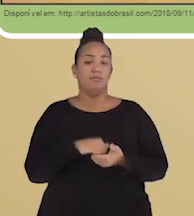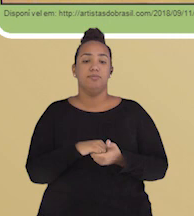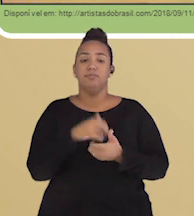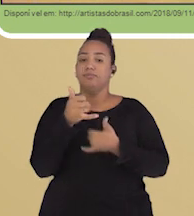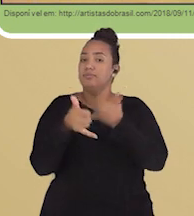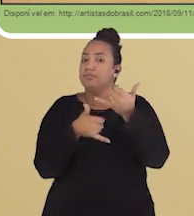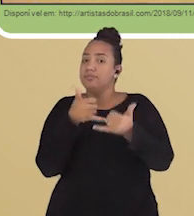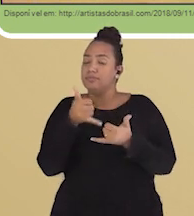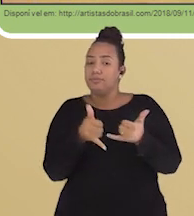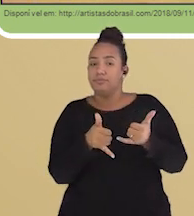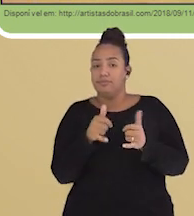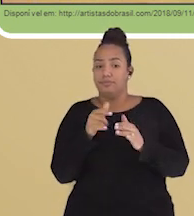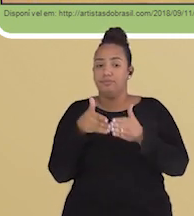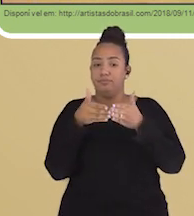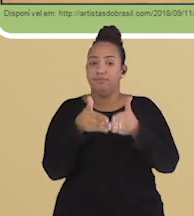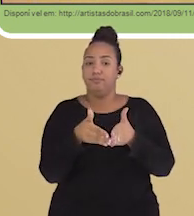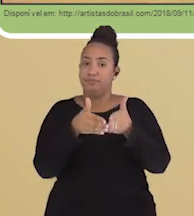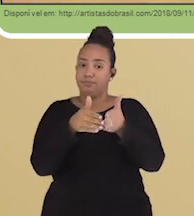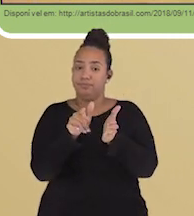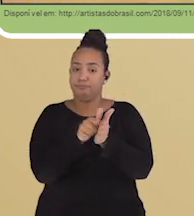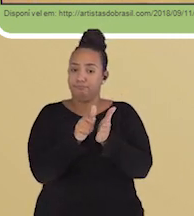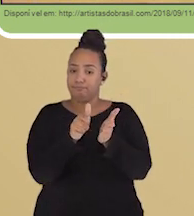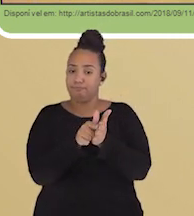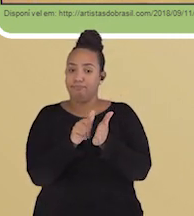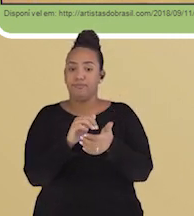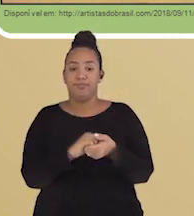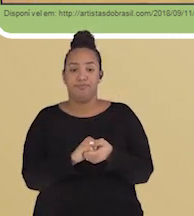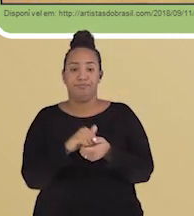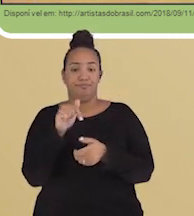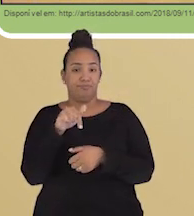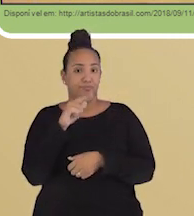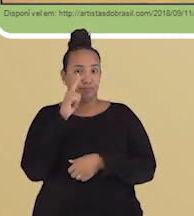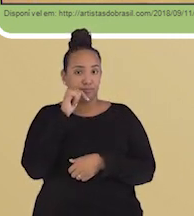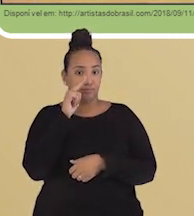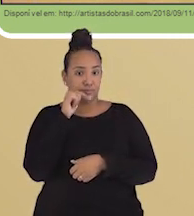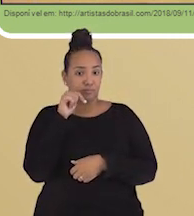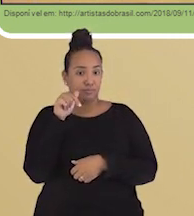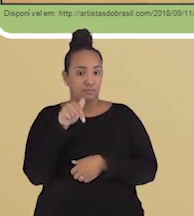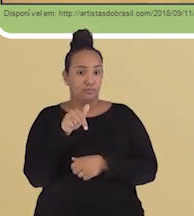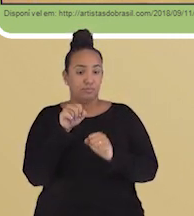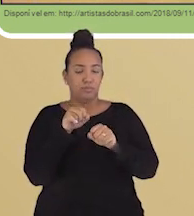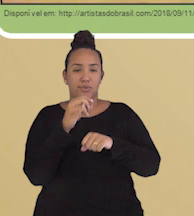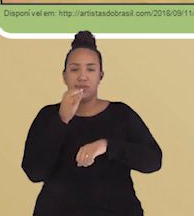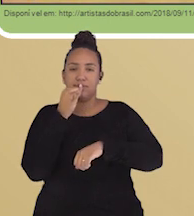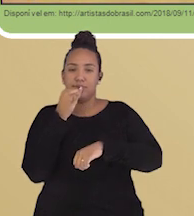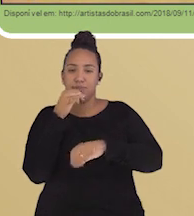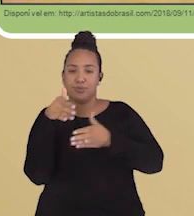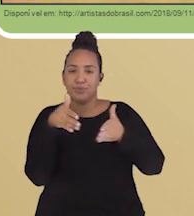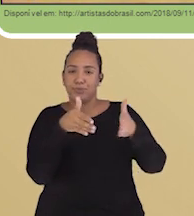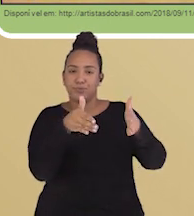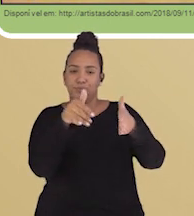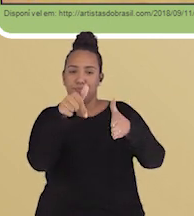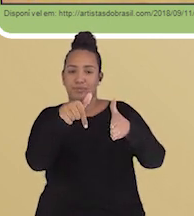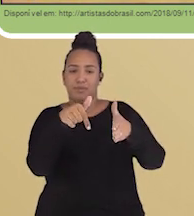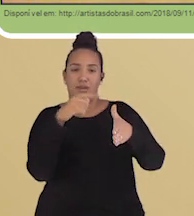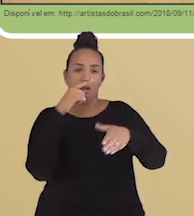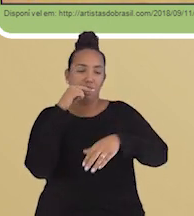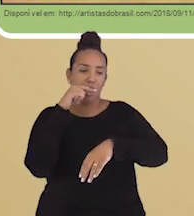brincando com um barquinho de papel, em um curso de água, que pode ser o canto de uma rua, escoando a água.